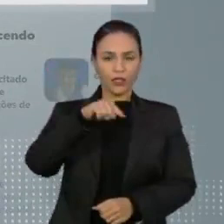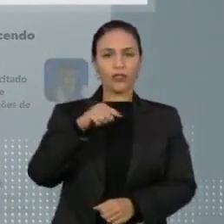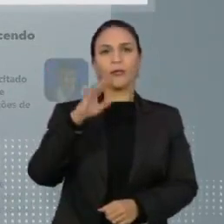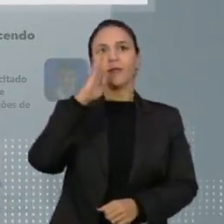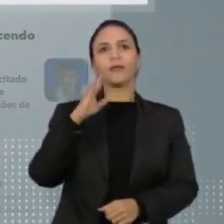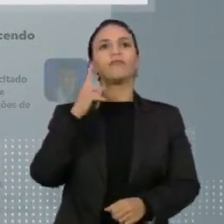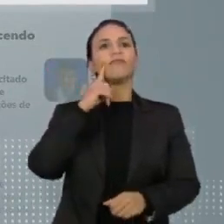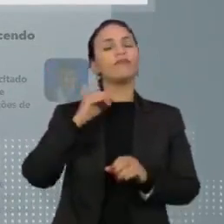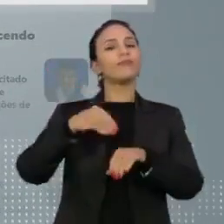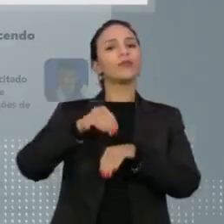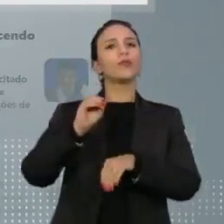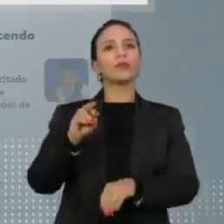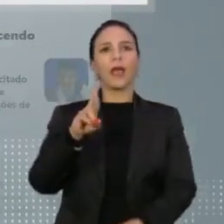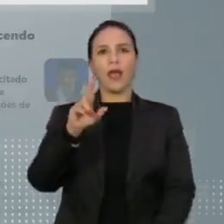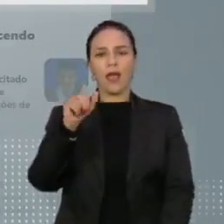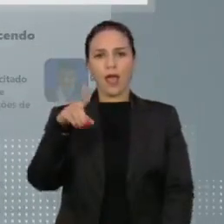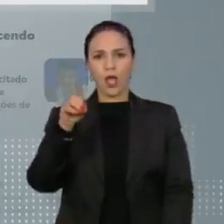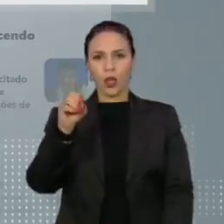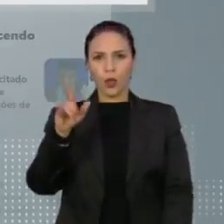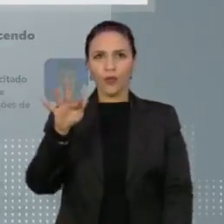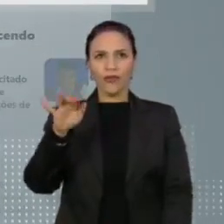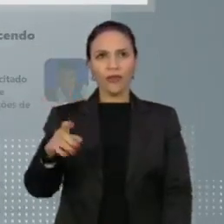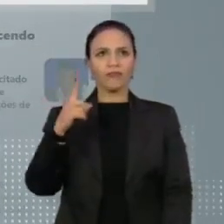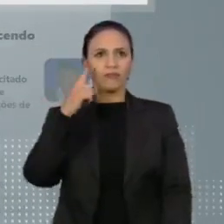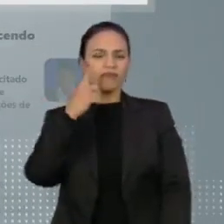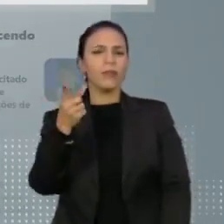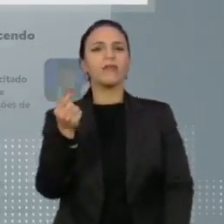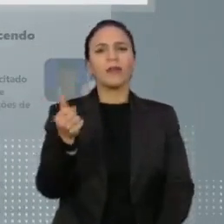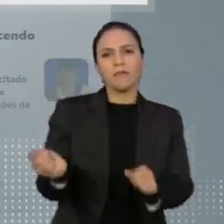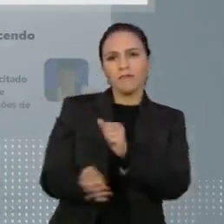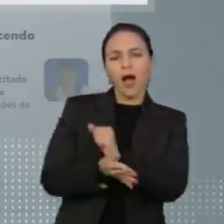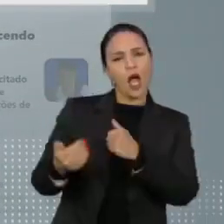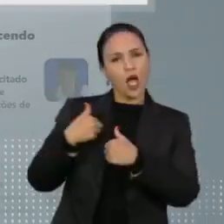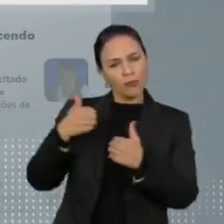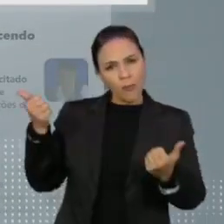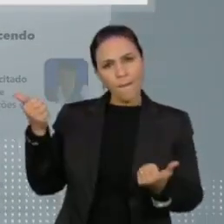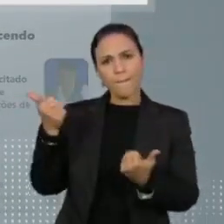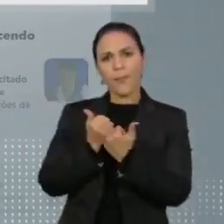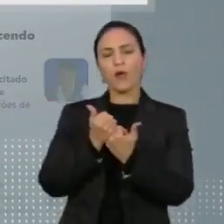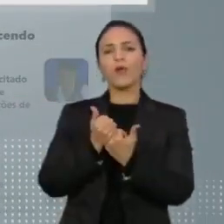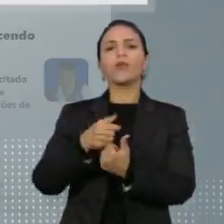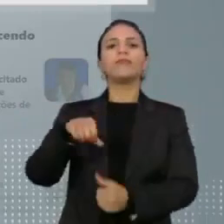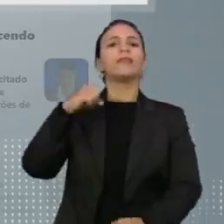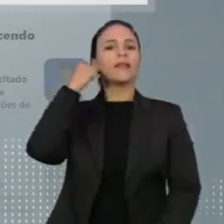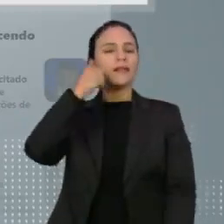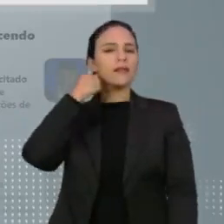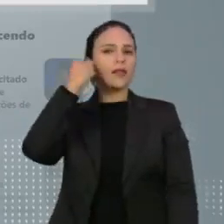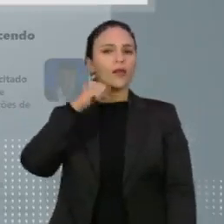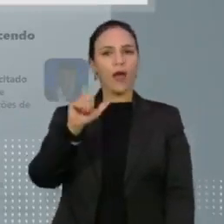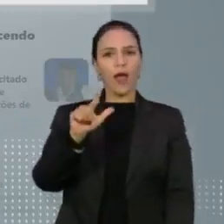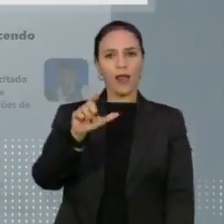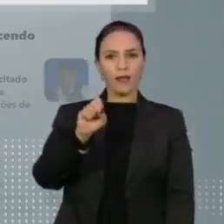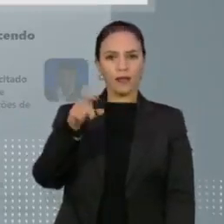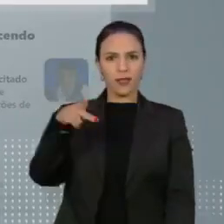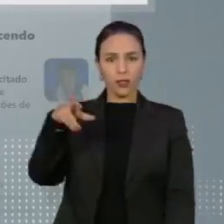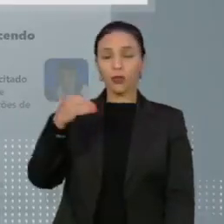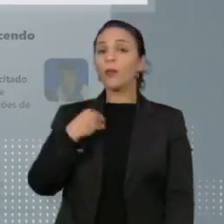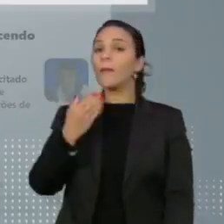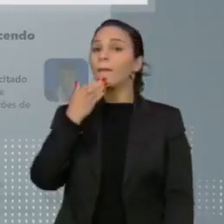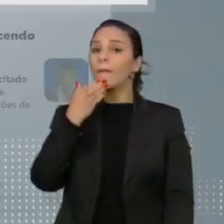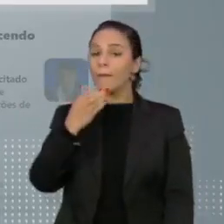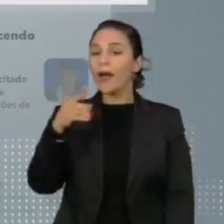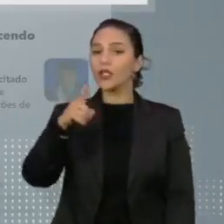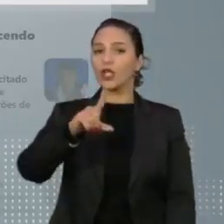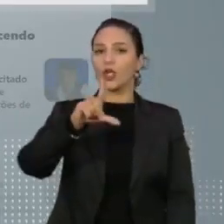abre aspas, corrupção, ladroagem. Estou junto com o senador Alessandro apresentando o requerimento de convocação do senhor